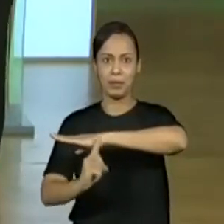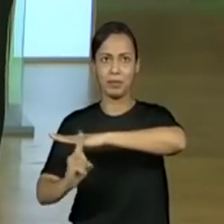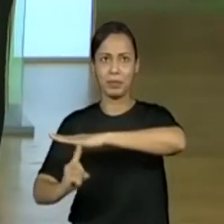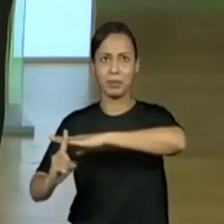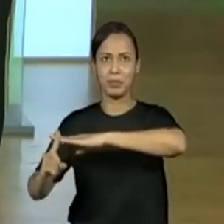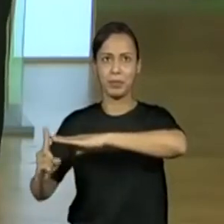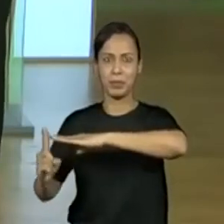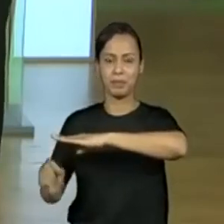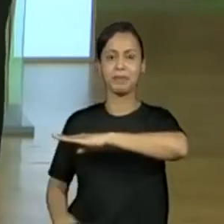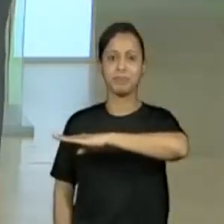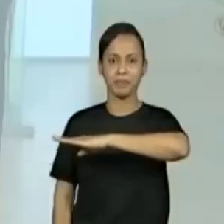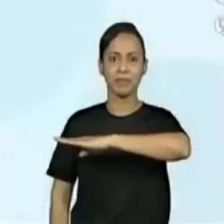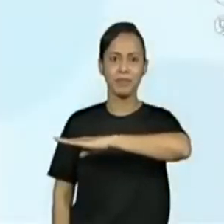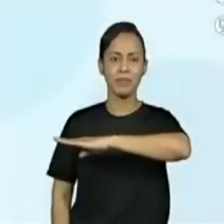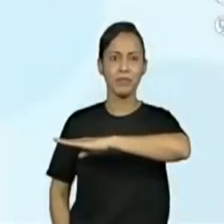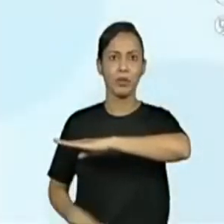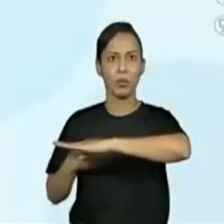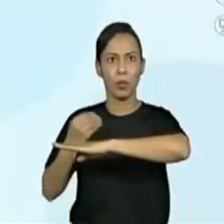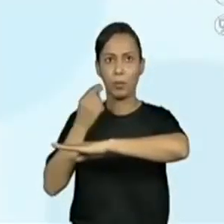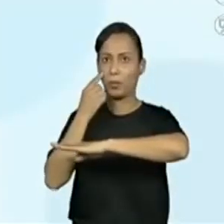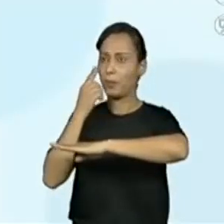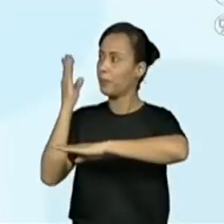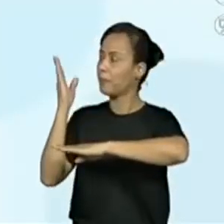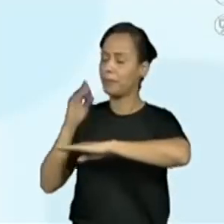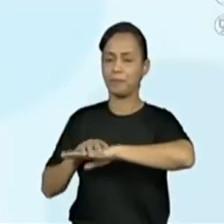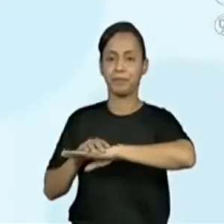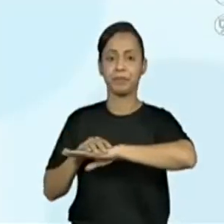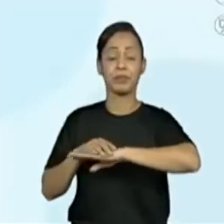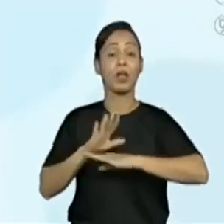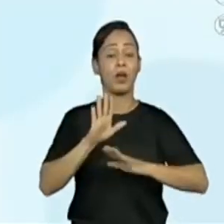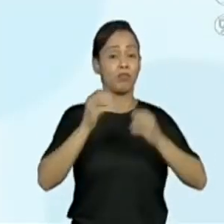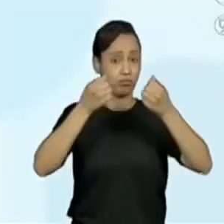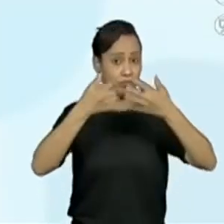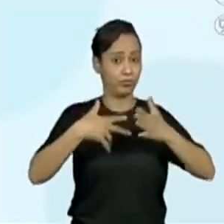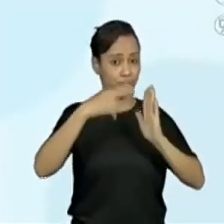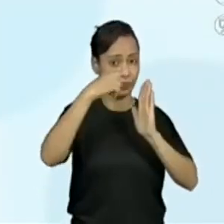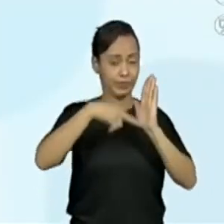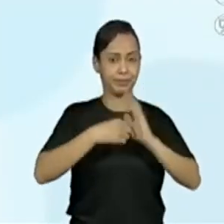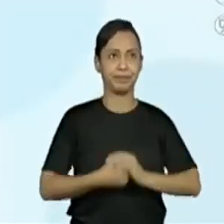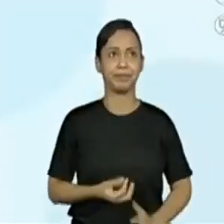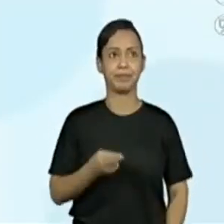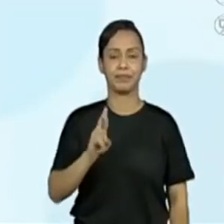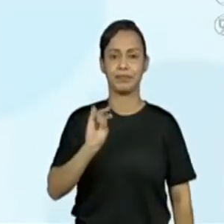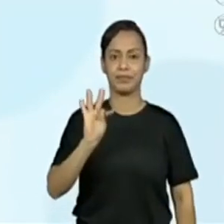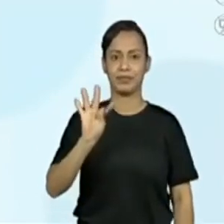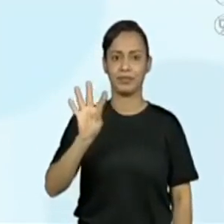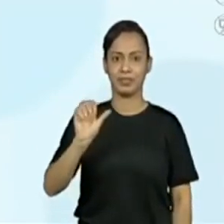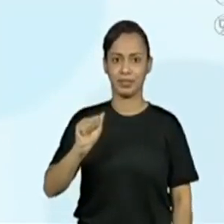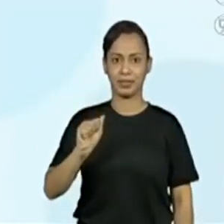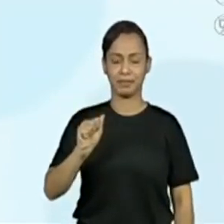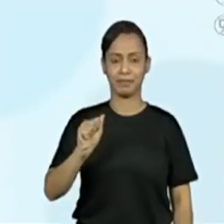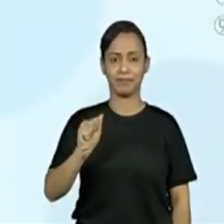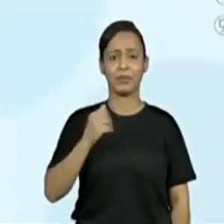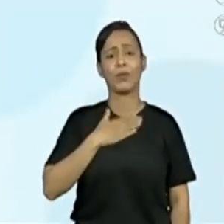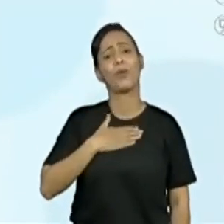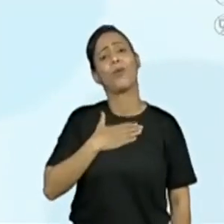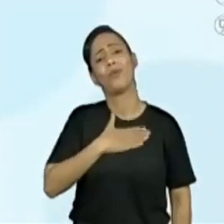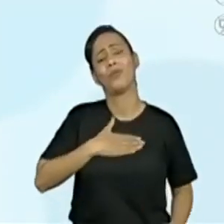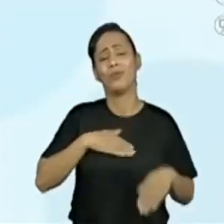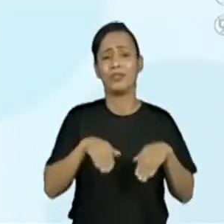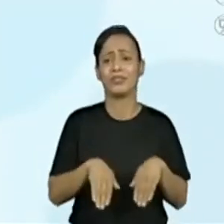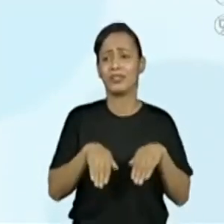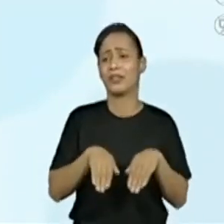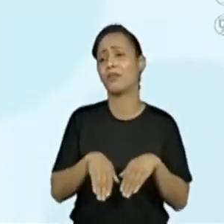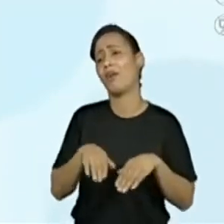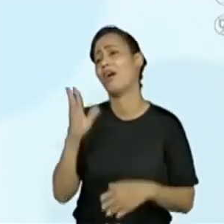Professora Genoa, você lê para nós? Sim. Rita estava fascinada pelos cangurus e segundo uma